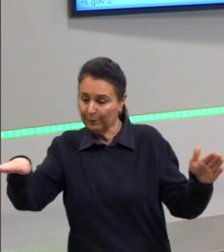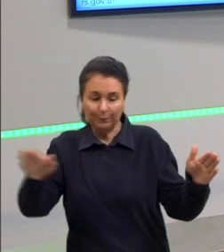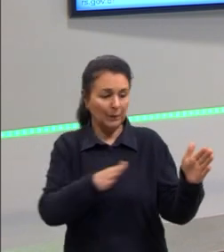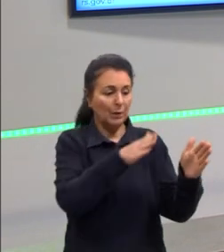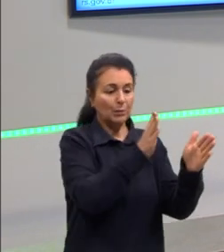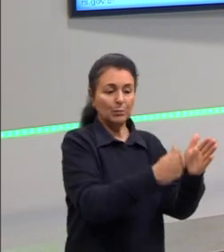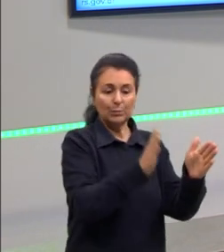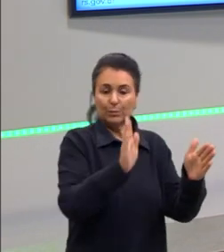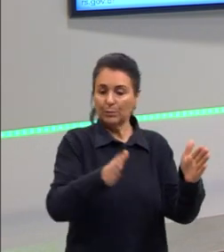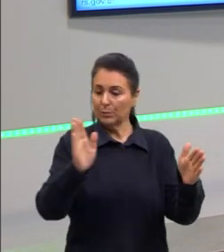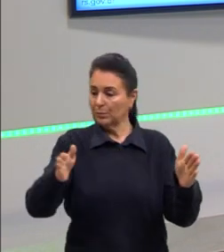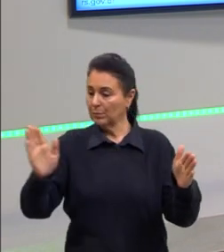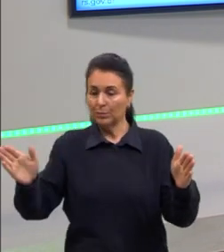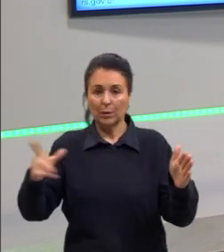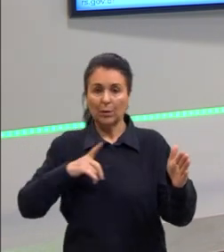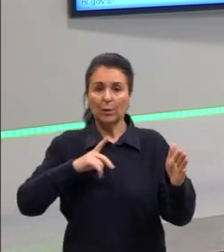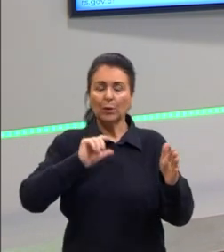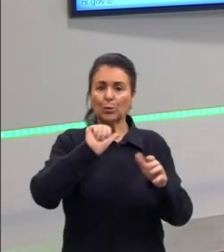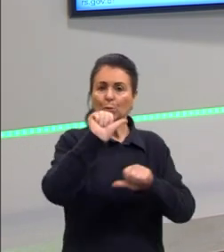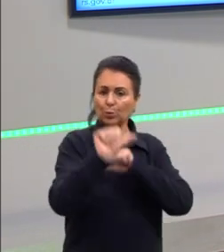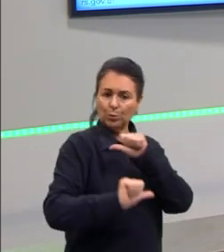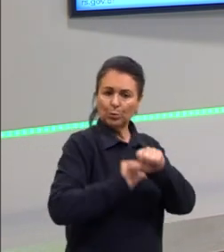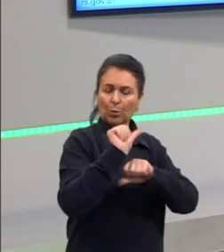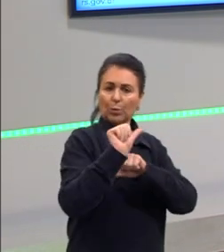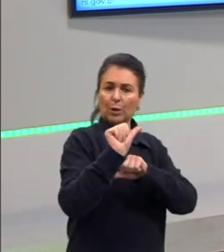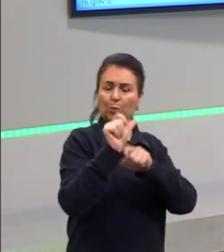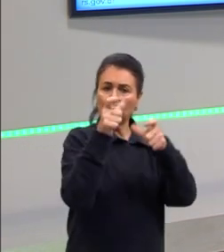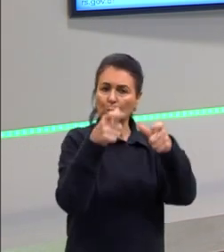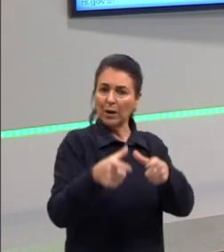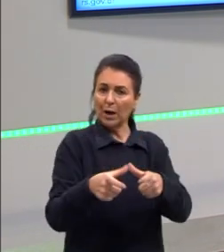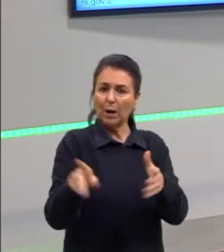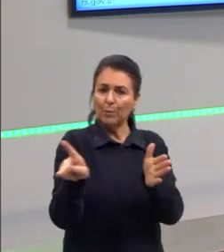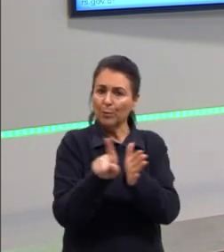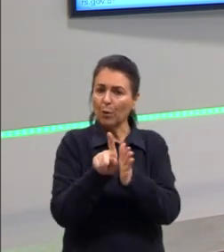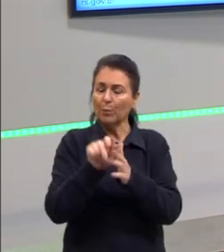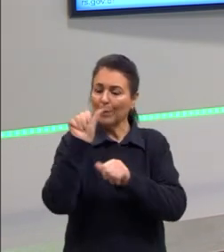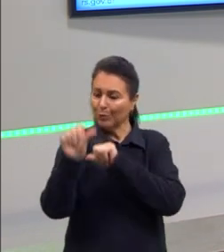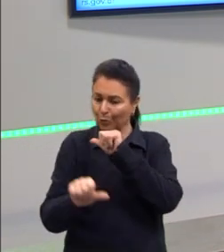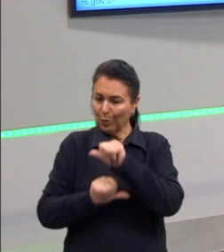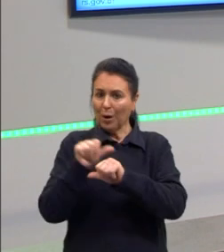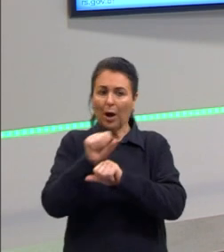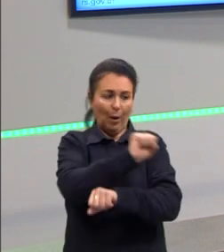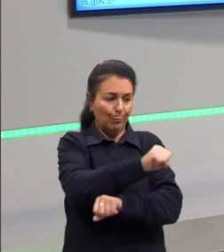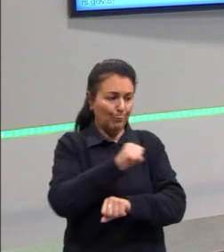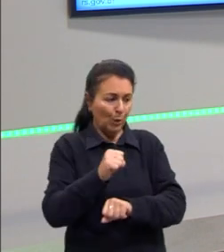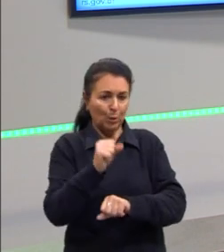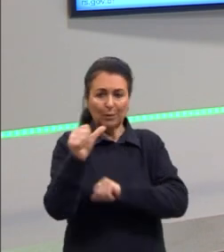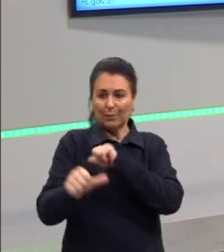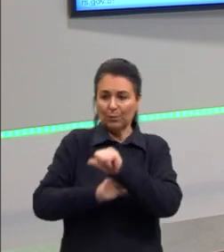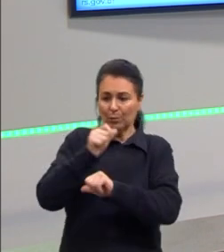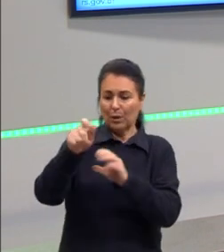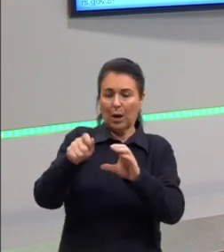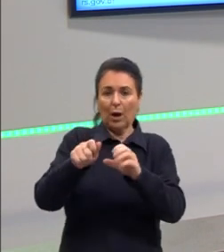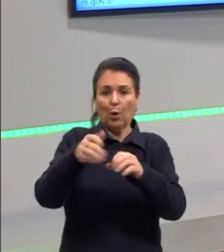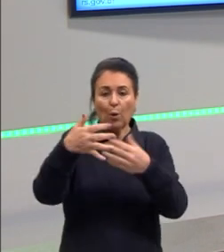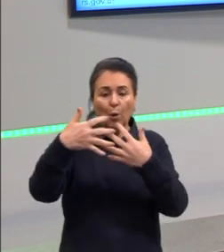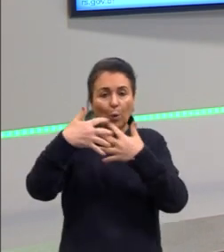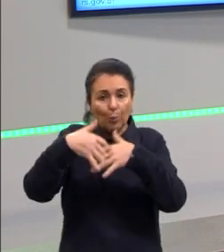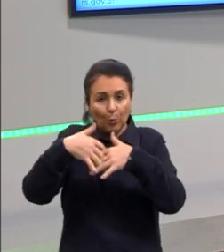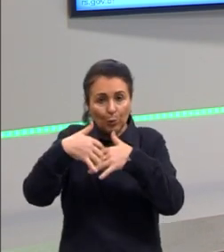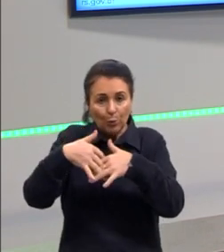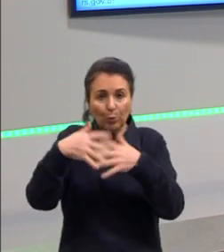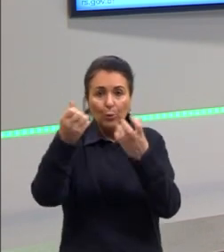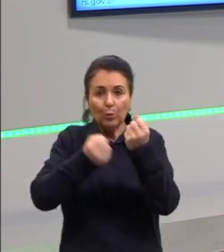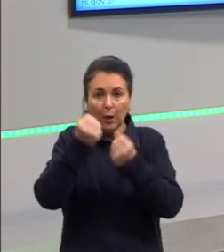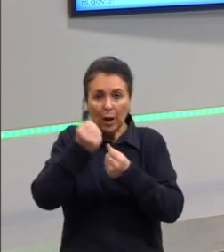Então, tu tem uma estação só para colocar rodas, tu tem uma estação só para colocar o motor, e aí tu tem tempo, porque aquele equipamento vai indo devagarinho e